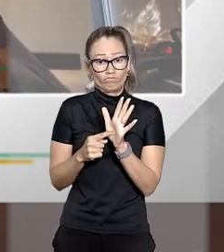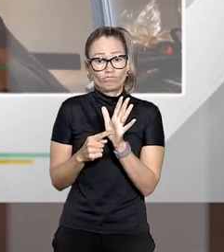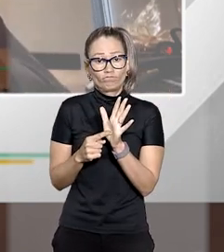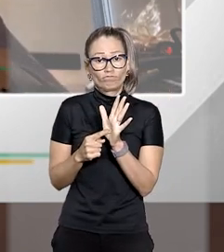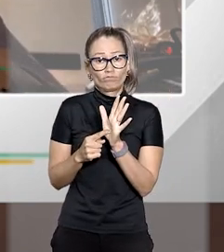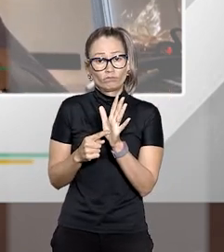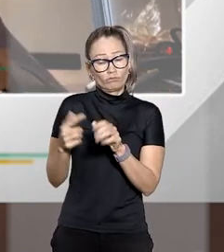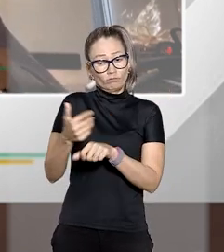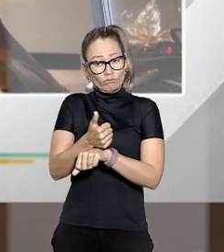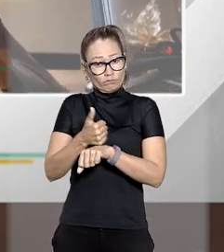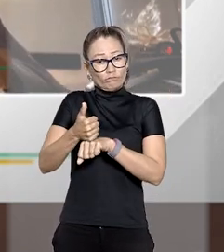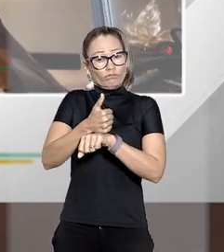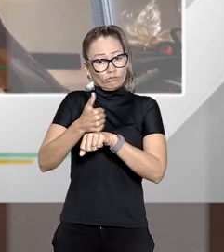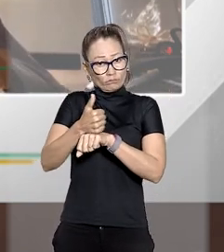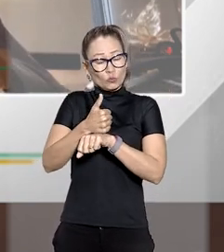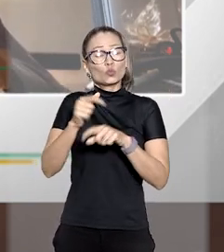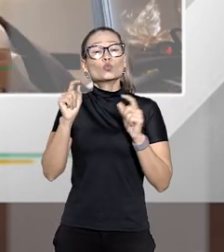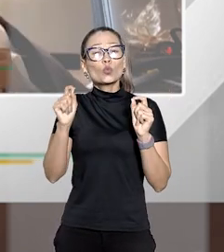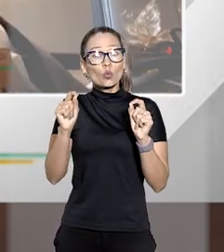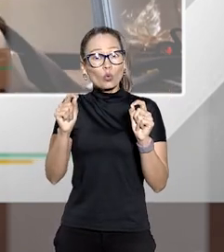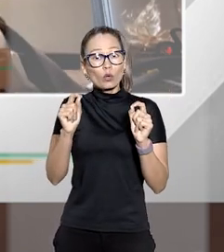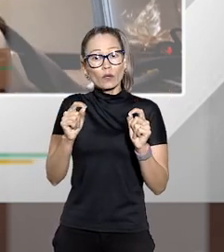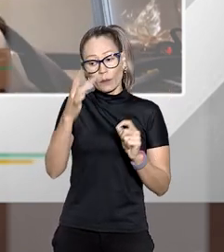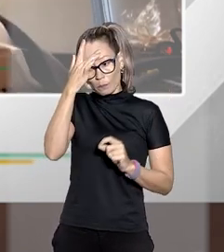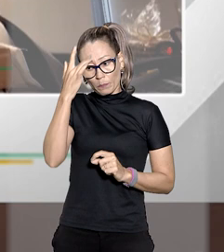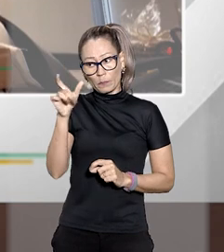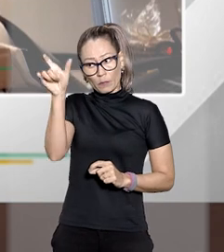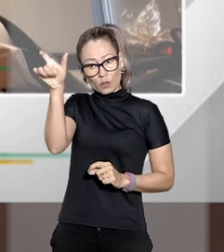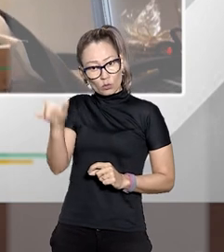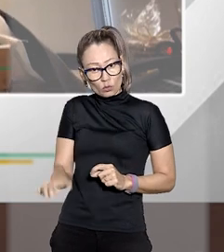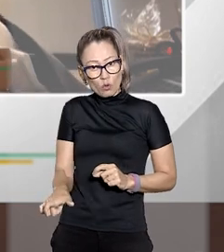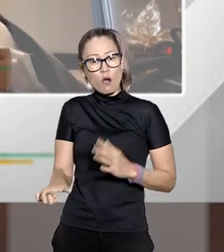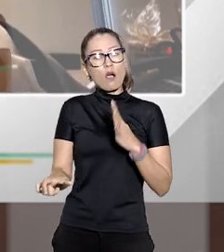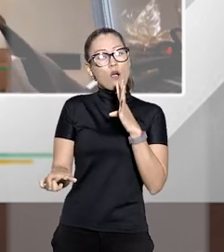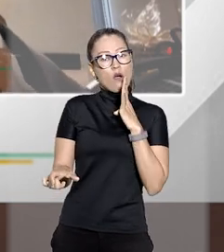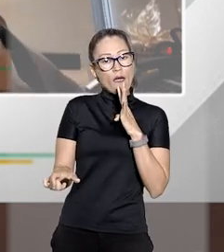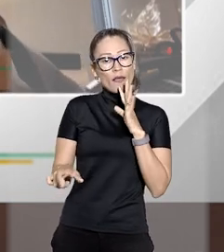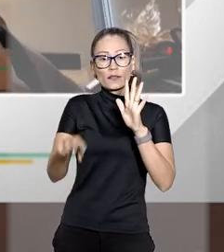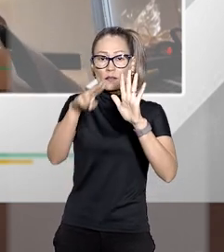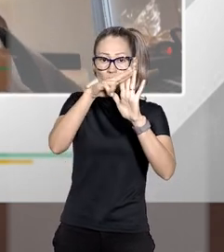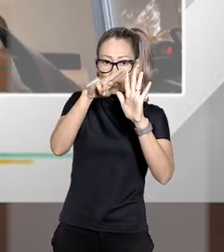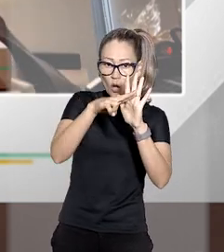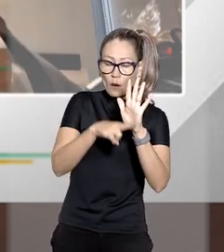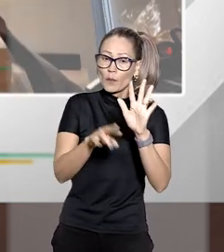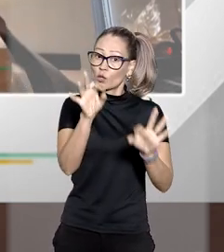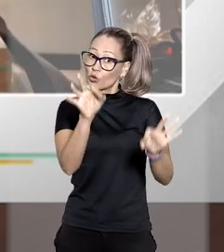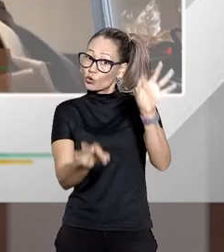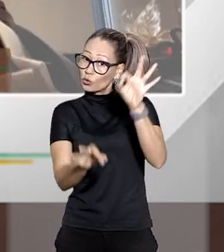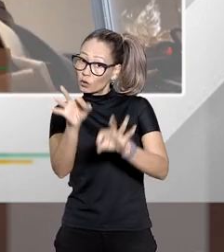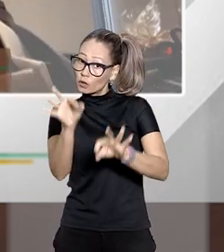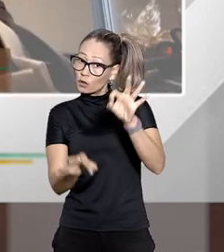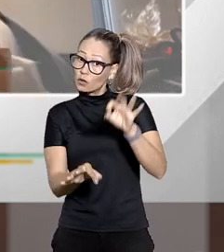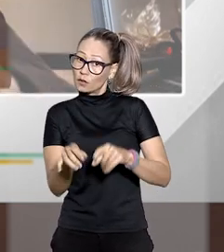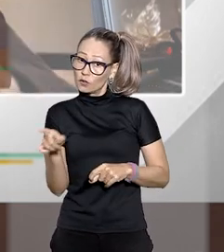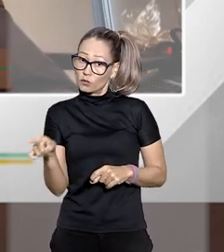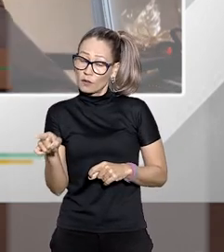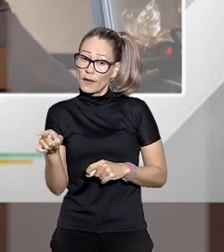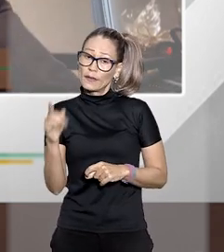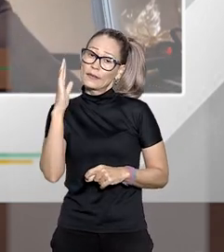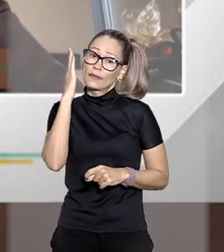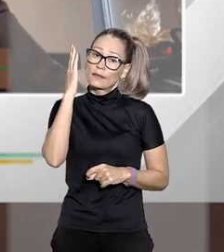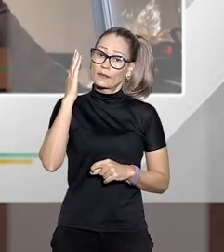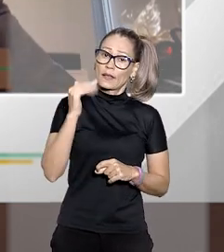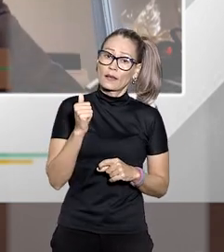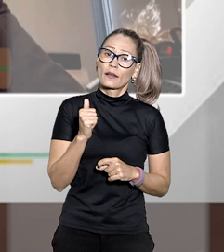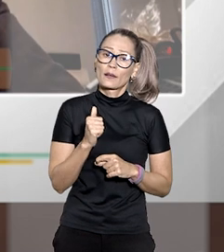qualificada qualificada significa dizer de alguém que conheça a norma jurídica para dizer se aquele recurso de